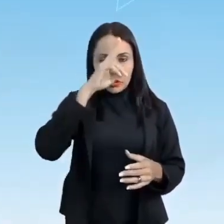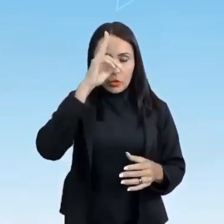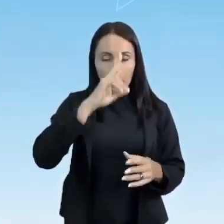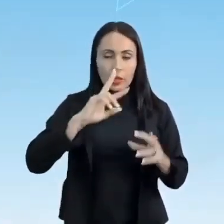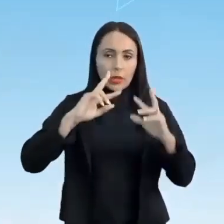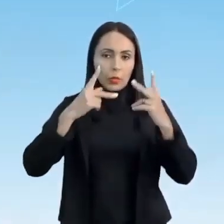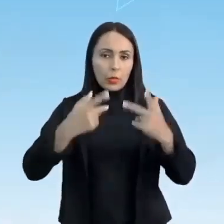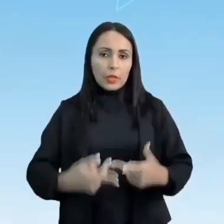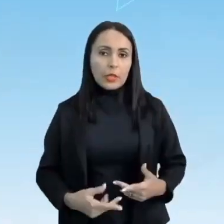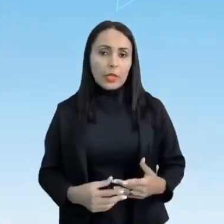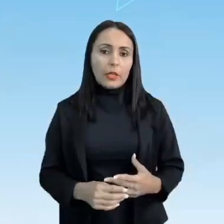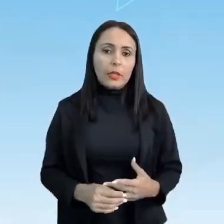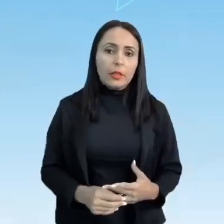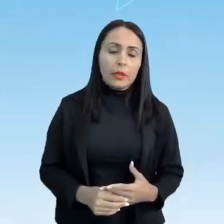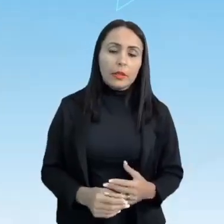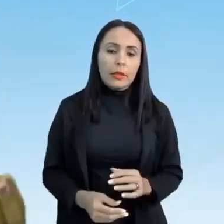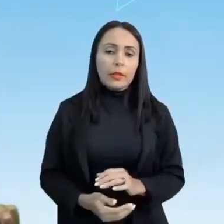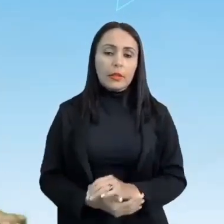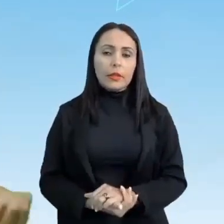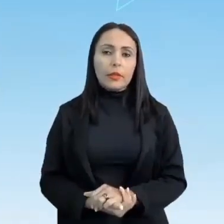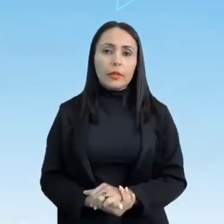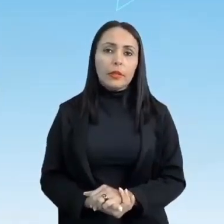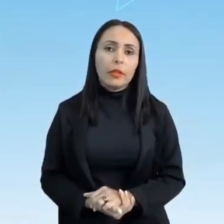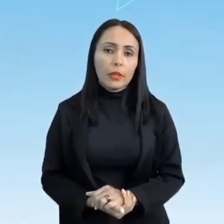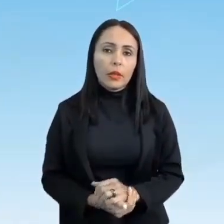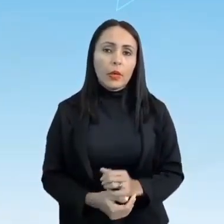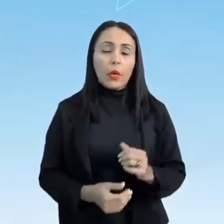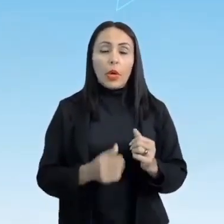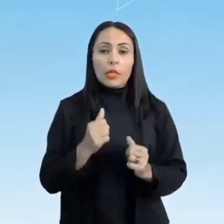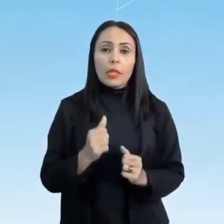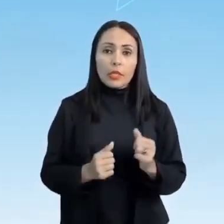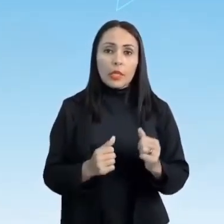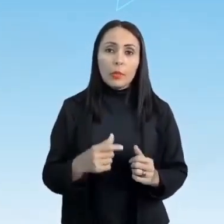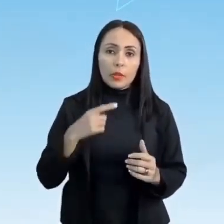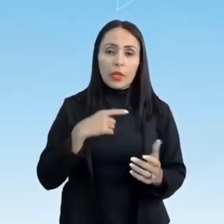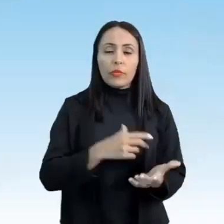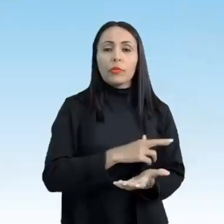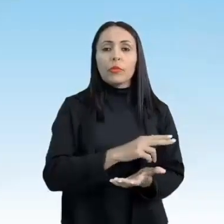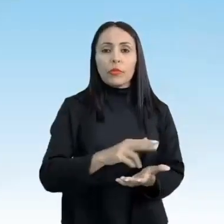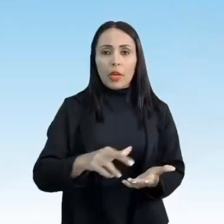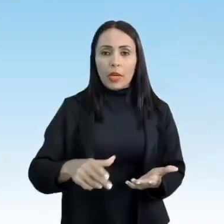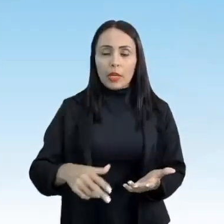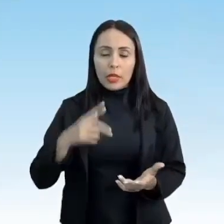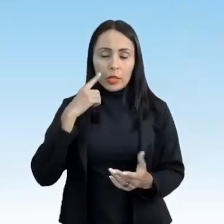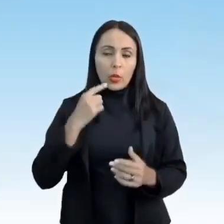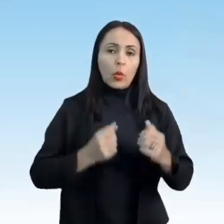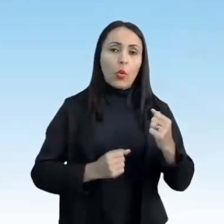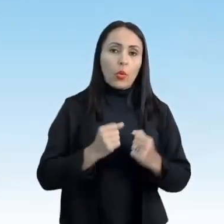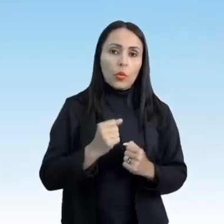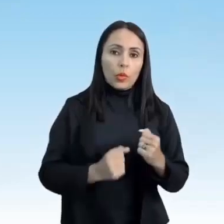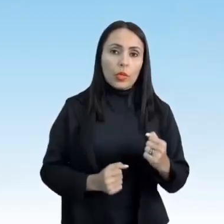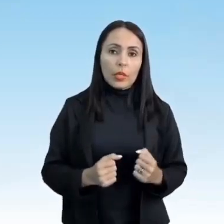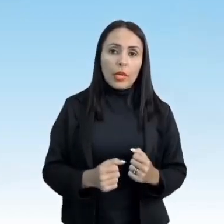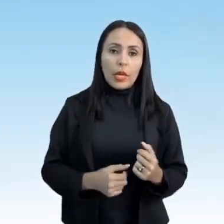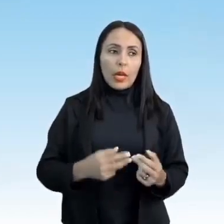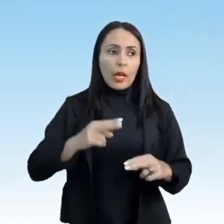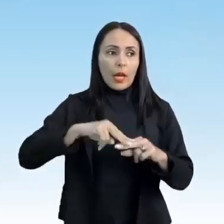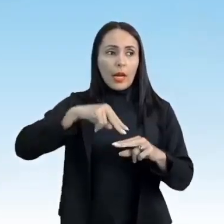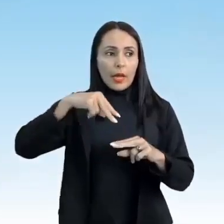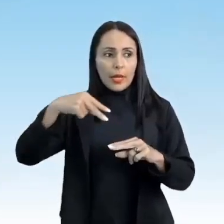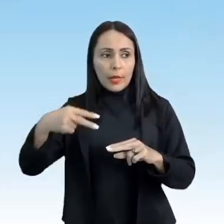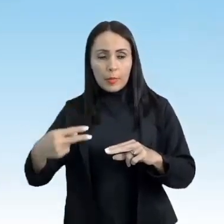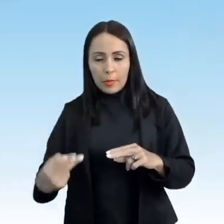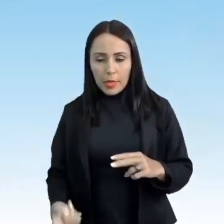humanidade. Então vamos lá. No atletismo temos várias modalidades, corridas, arremessos e